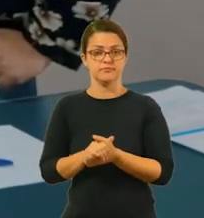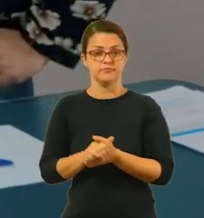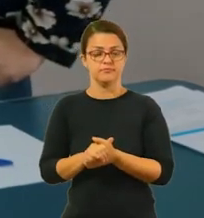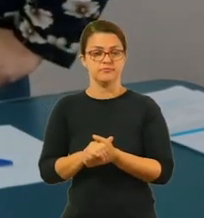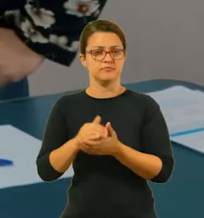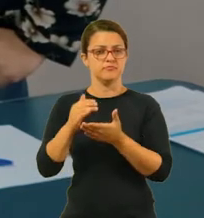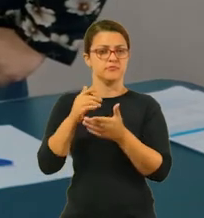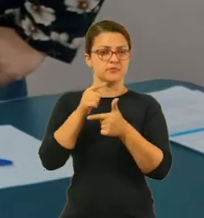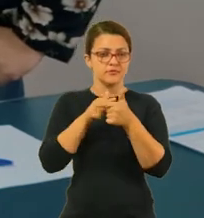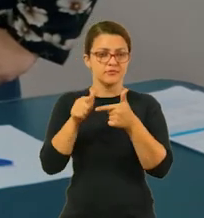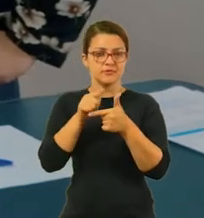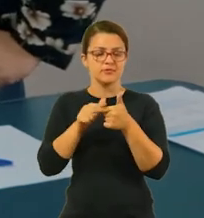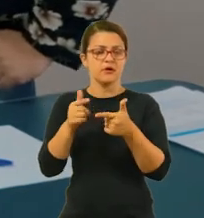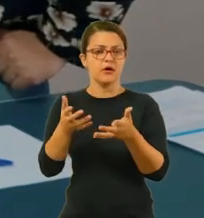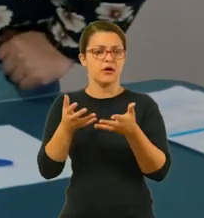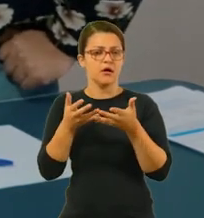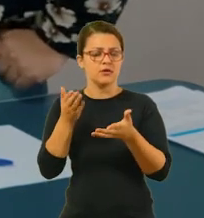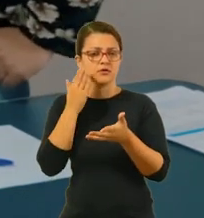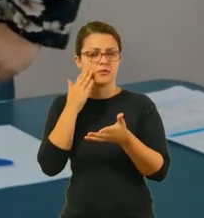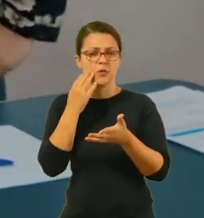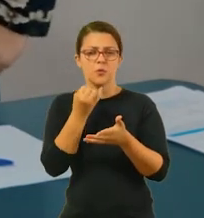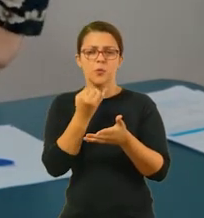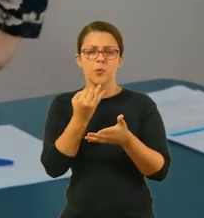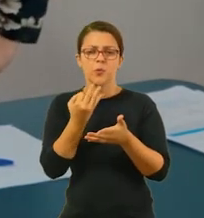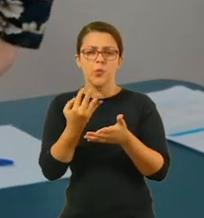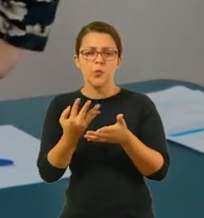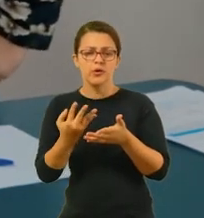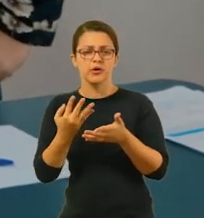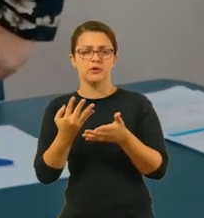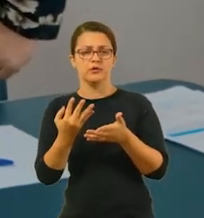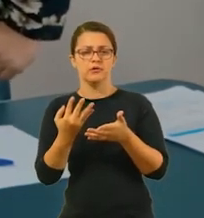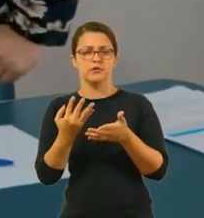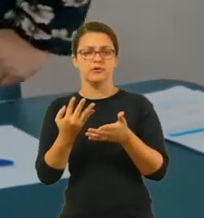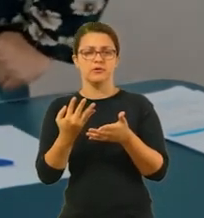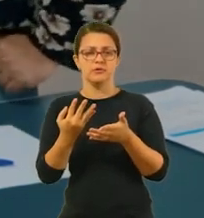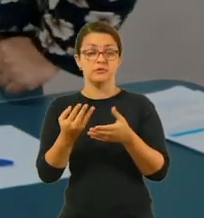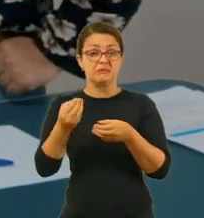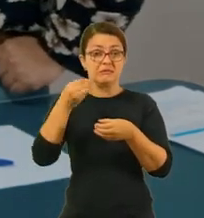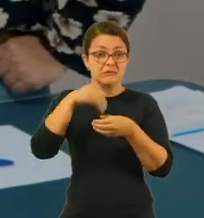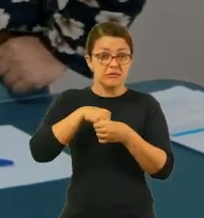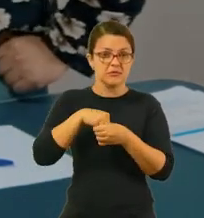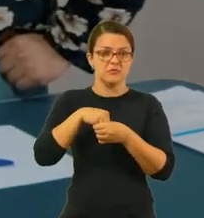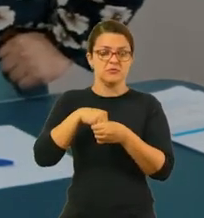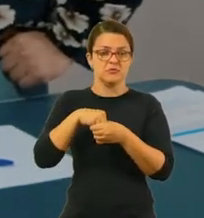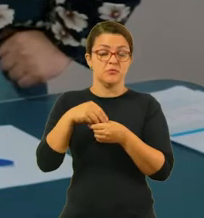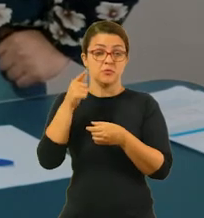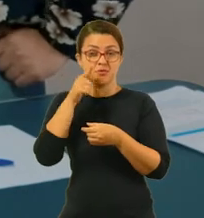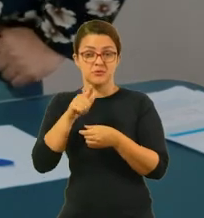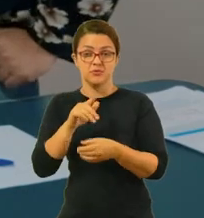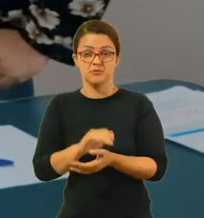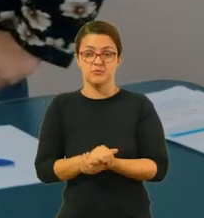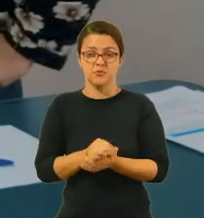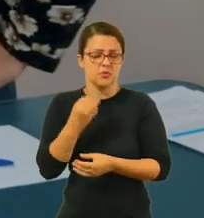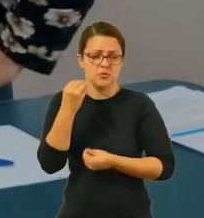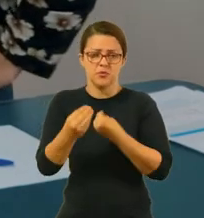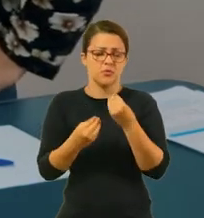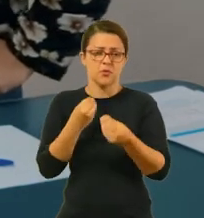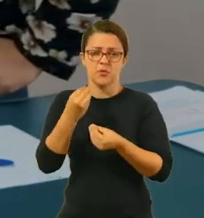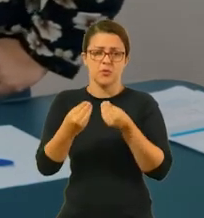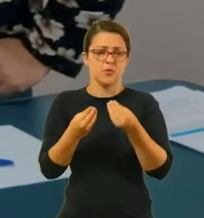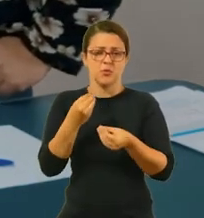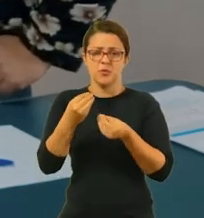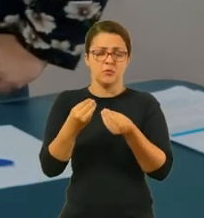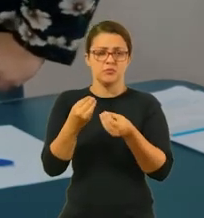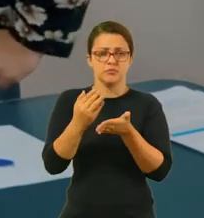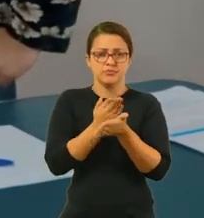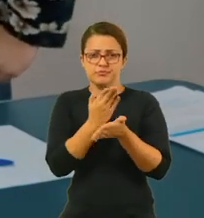realizarmos uma divisão, a gente quer saber quantas vezes uma quantidade cabe dentro da outra, como que a